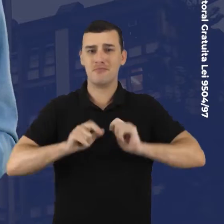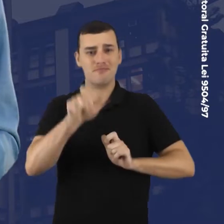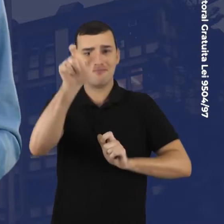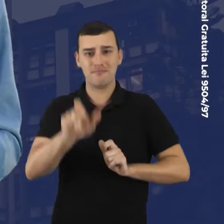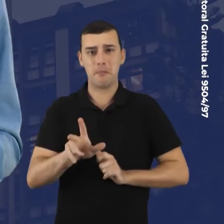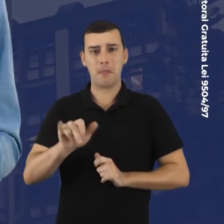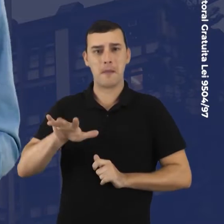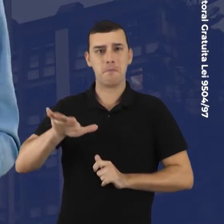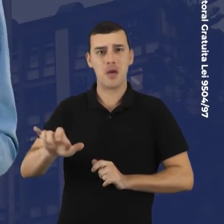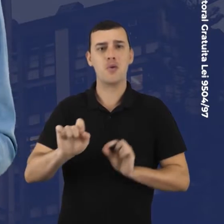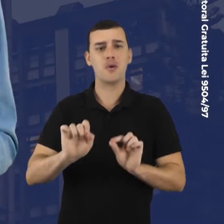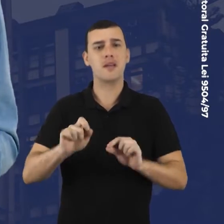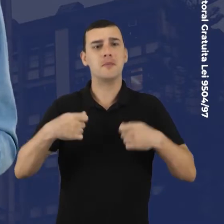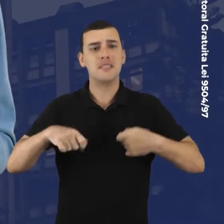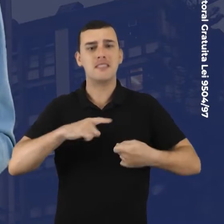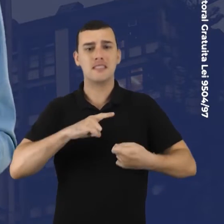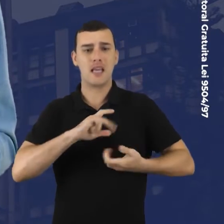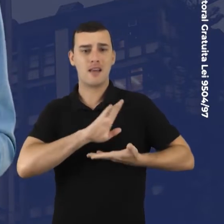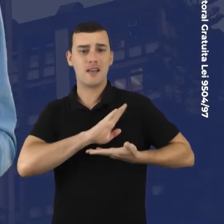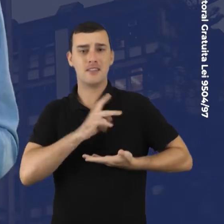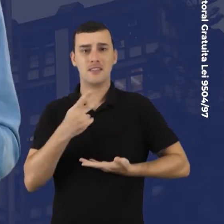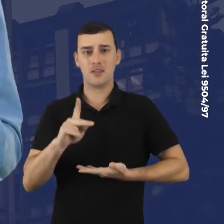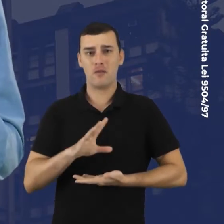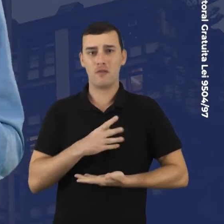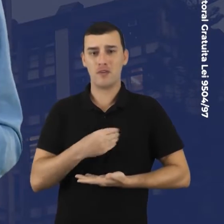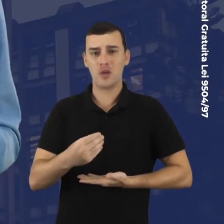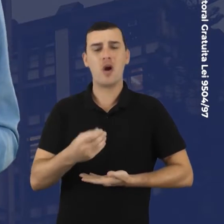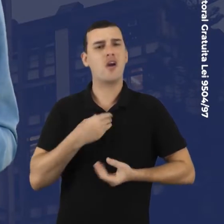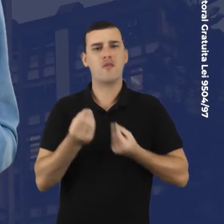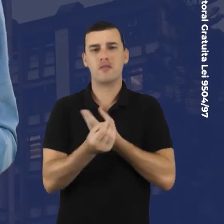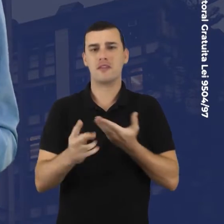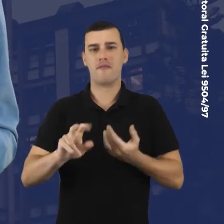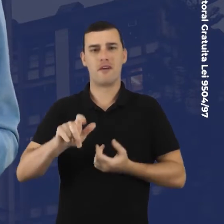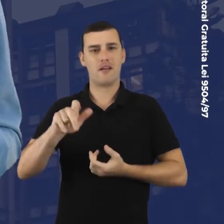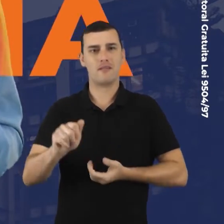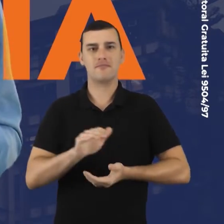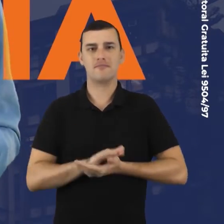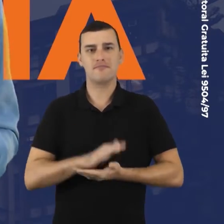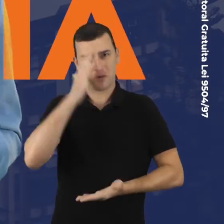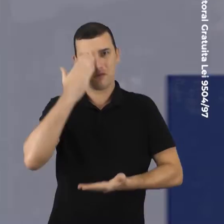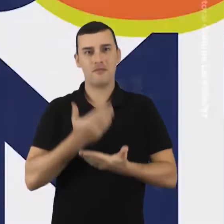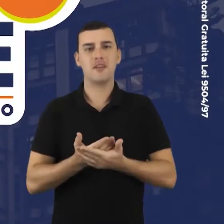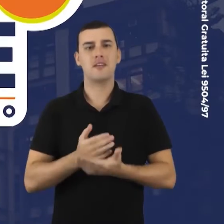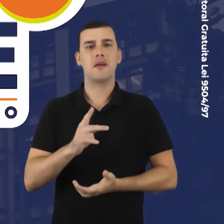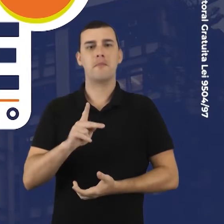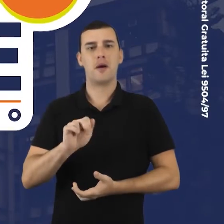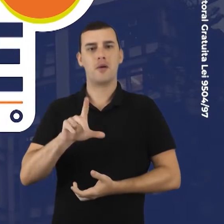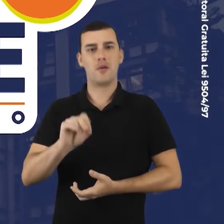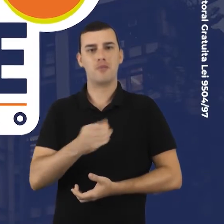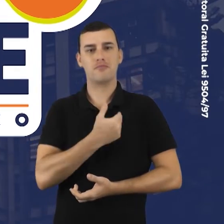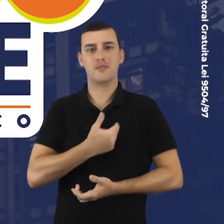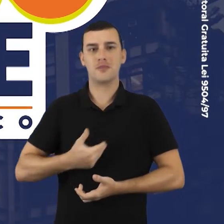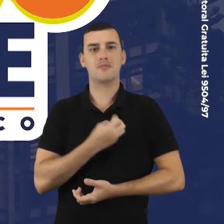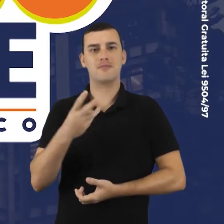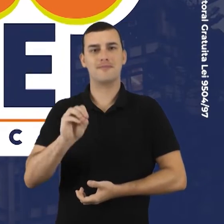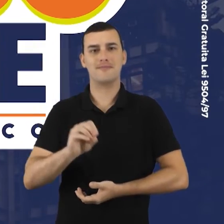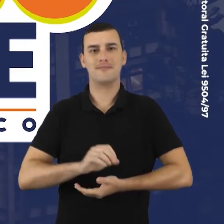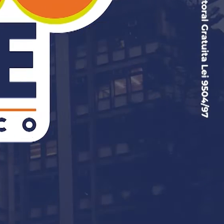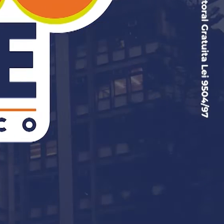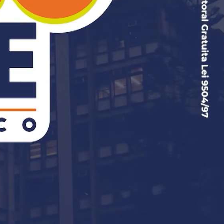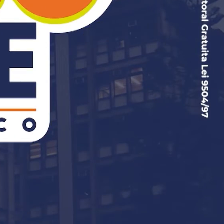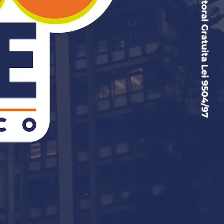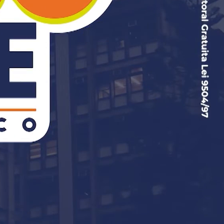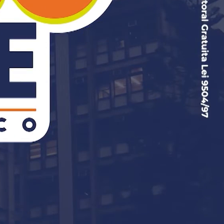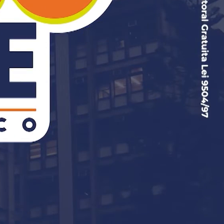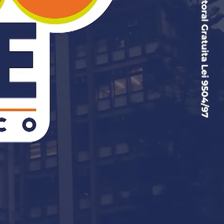E você, que é pai e mãe e precisa de creche, eu vou garantir a vaga do seu filho. Confia! Governador Paulo Galime, 30!